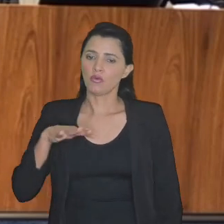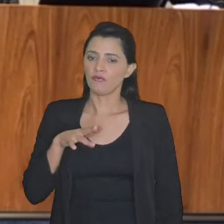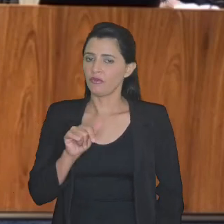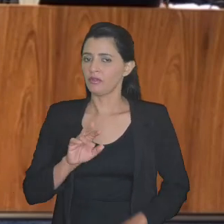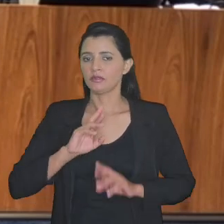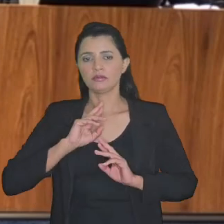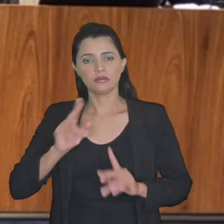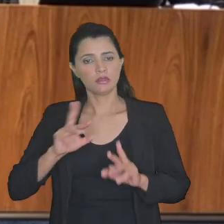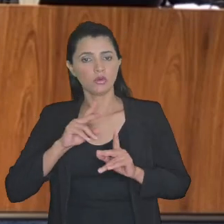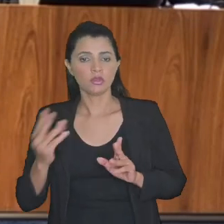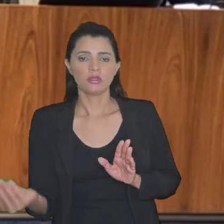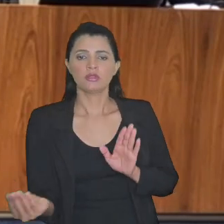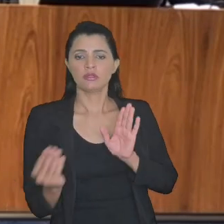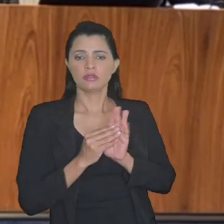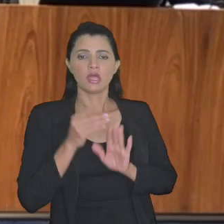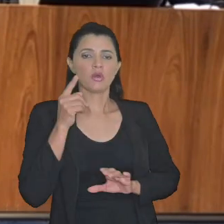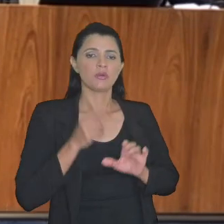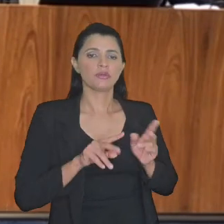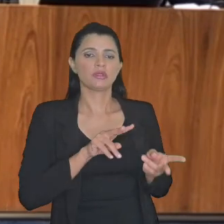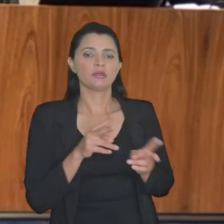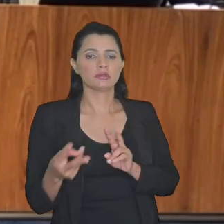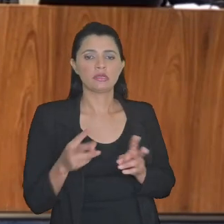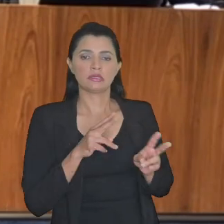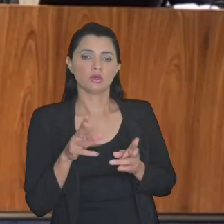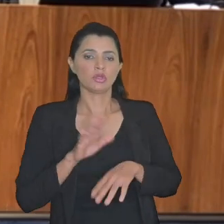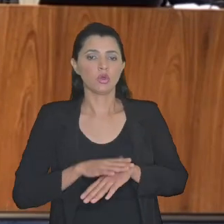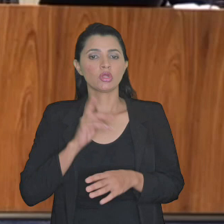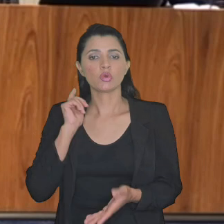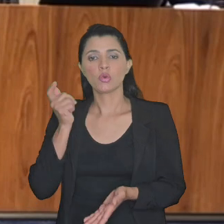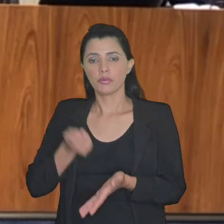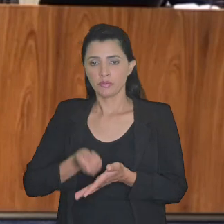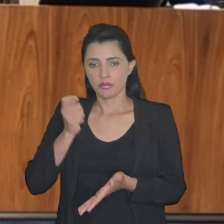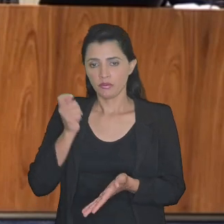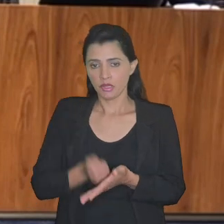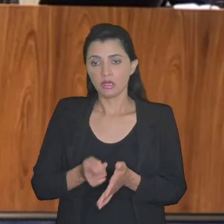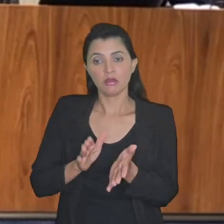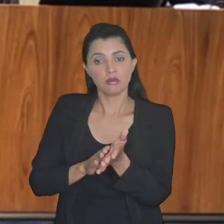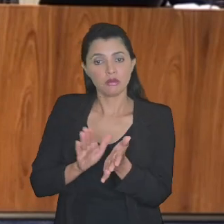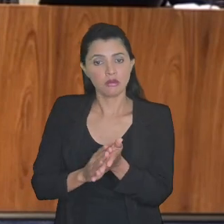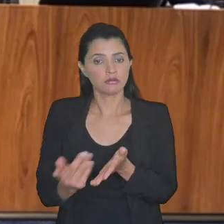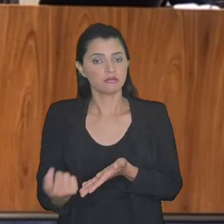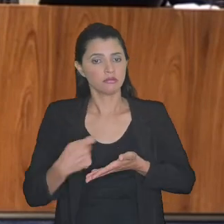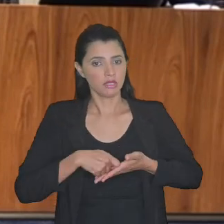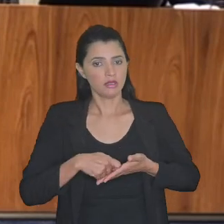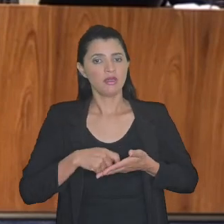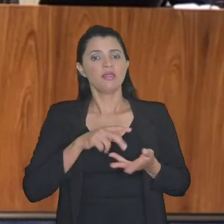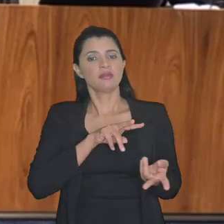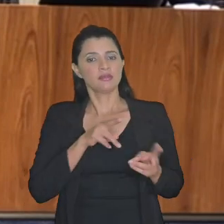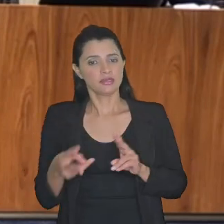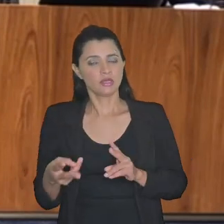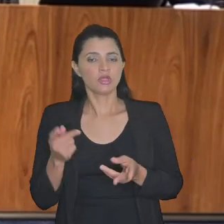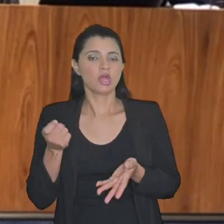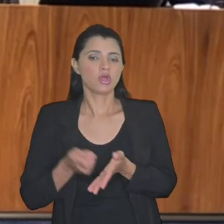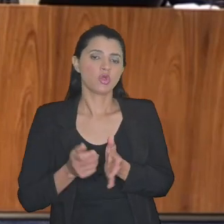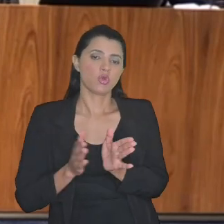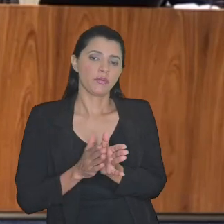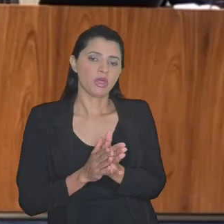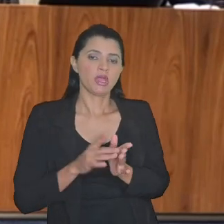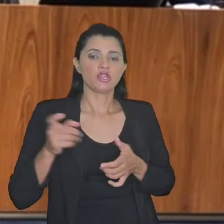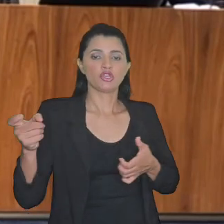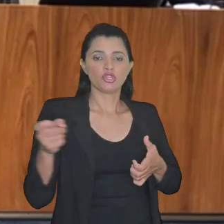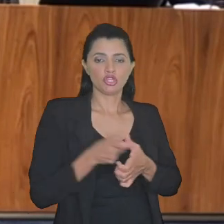COFINS ela está inserida no capítulo da transação na cobrança então para a transação na